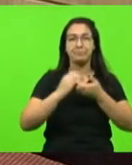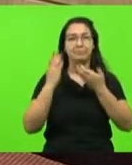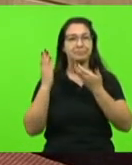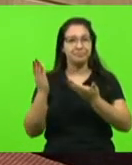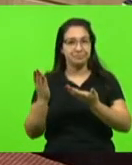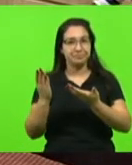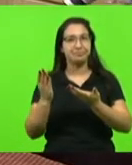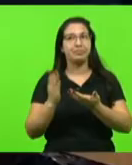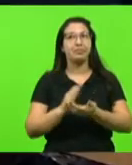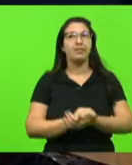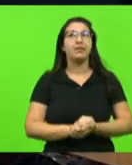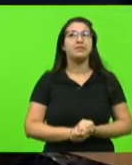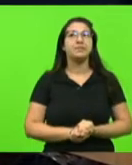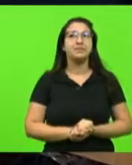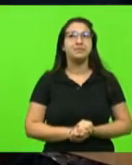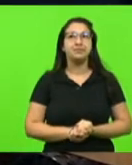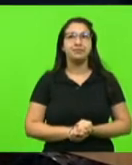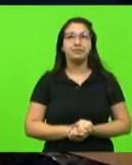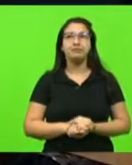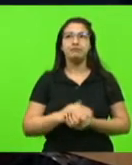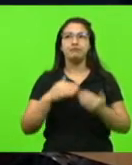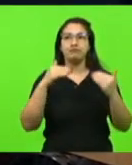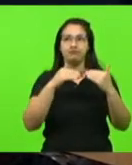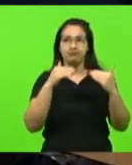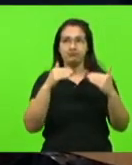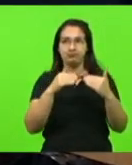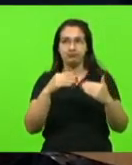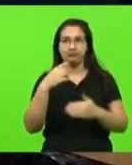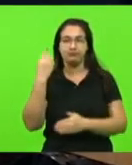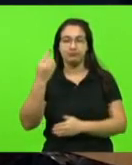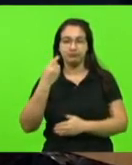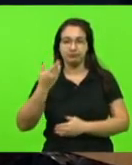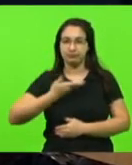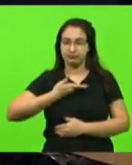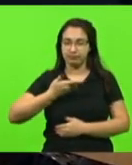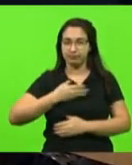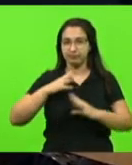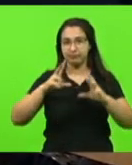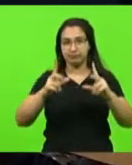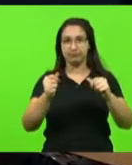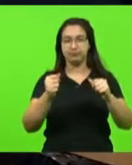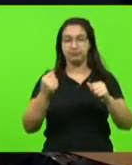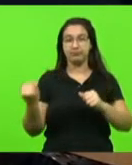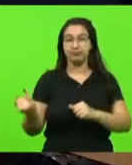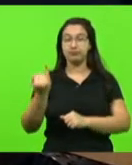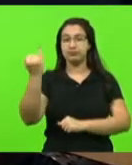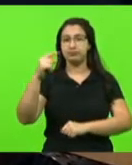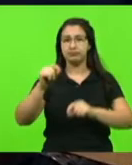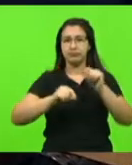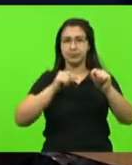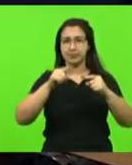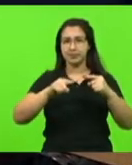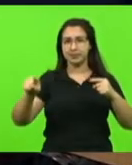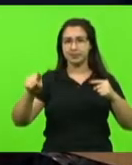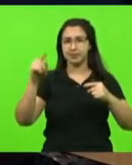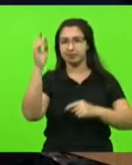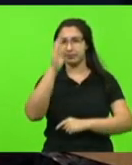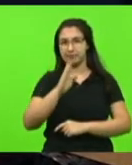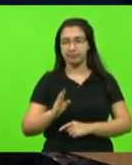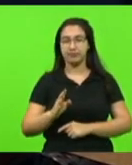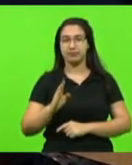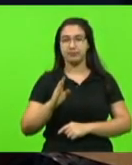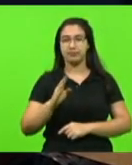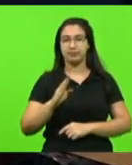somar aqui aos cumprimentos dos meus colegas deputados. É importante, acho que, a Semana Nacional do Trânsito para que